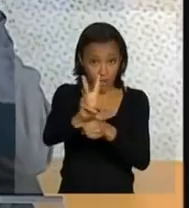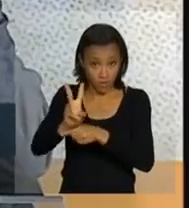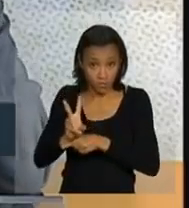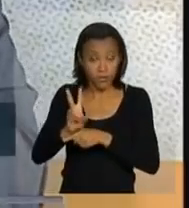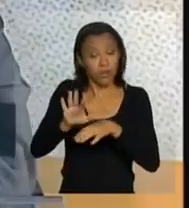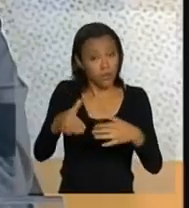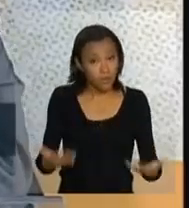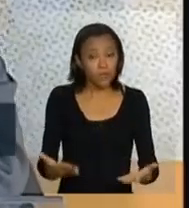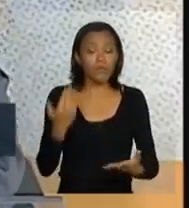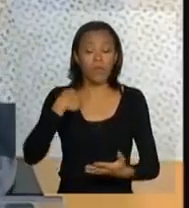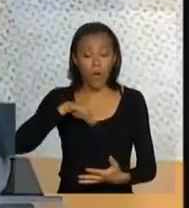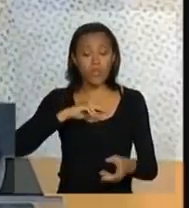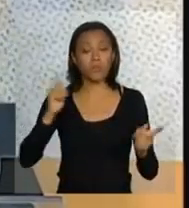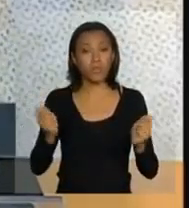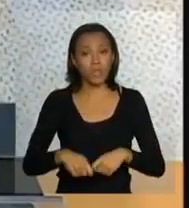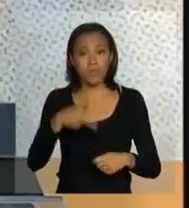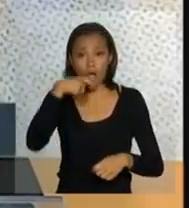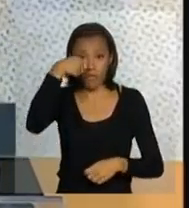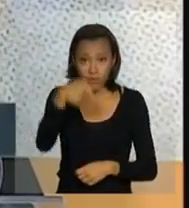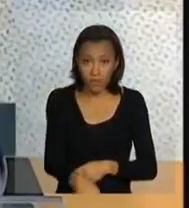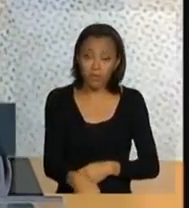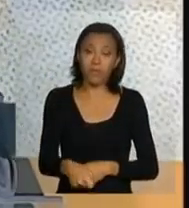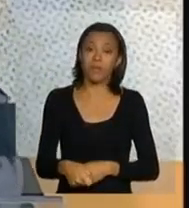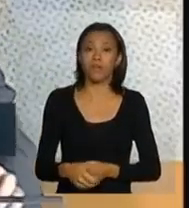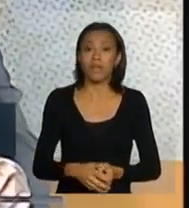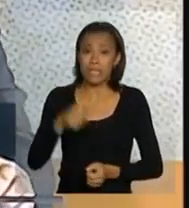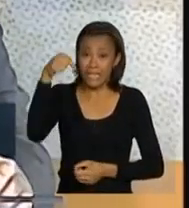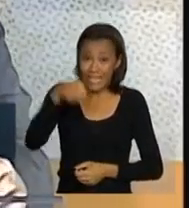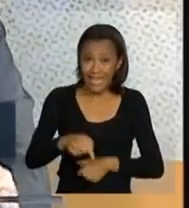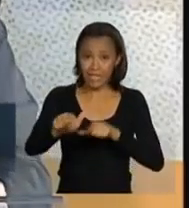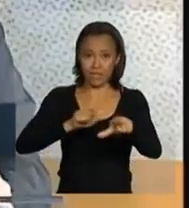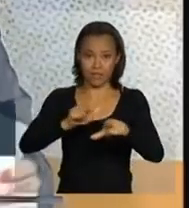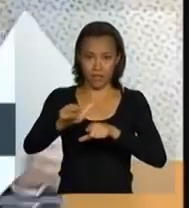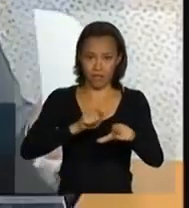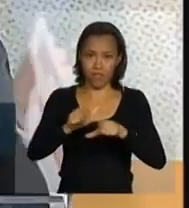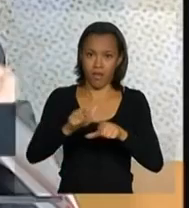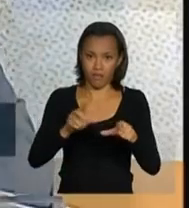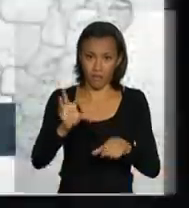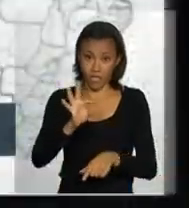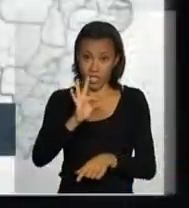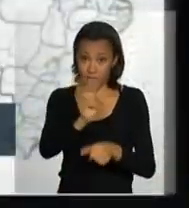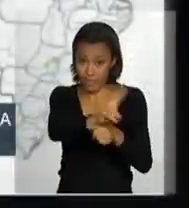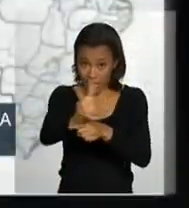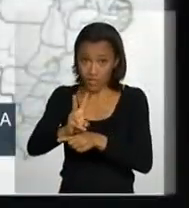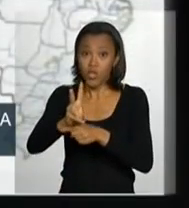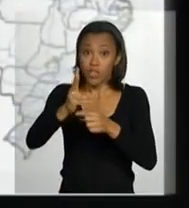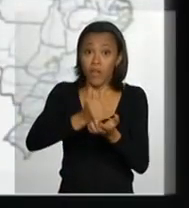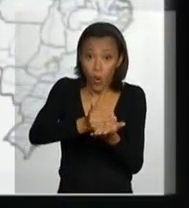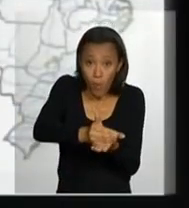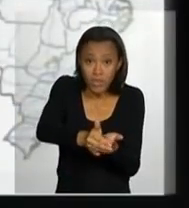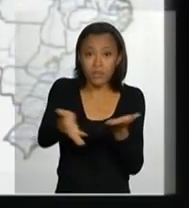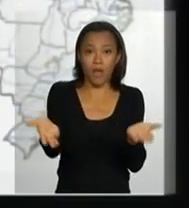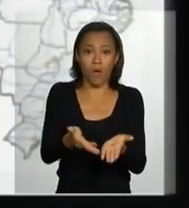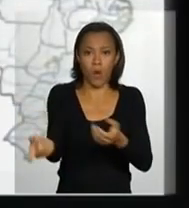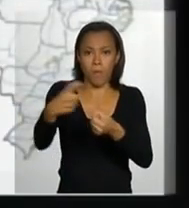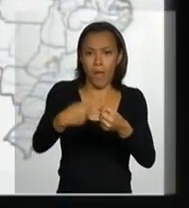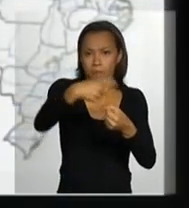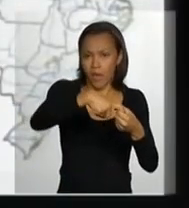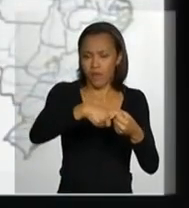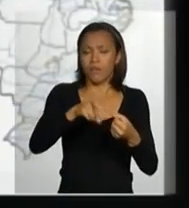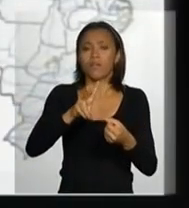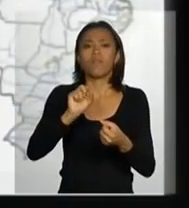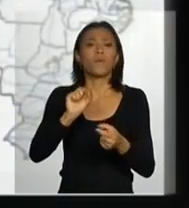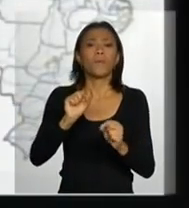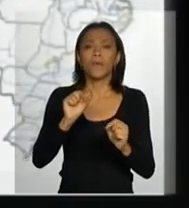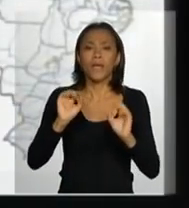então, nós podemos afirmar que esta operação integrada que começa a ser realizada agora vai estar voltada a atender